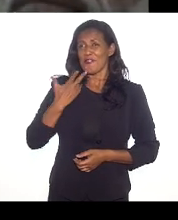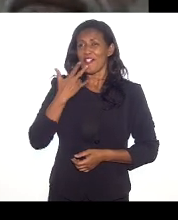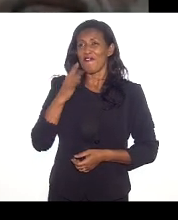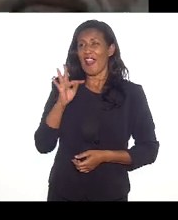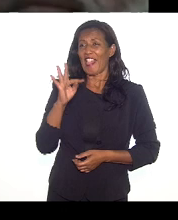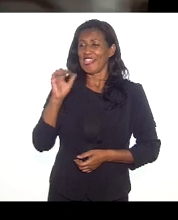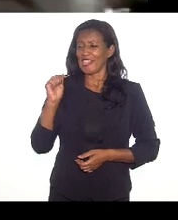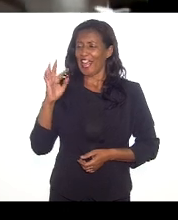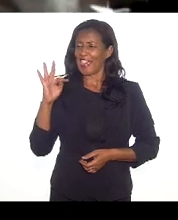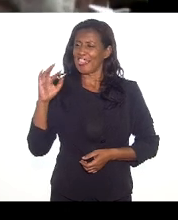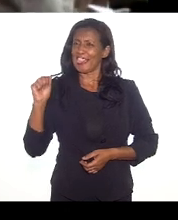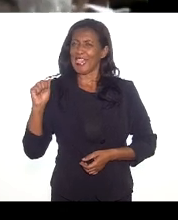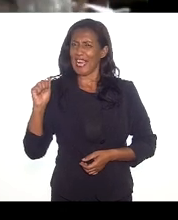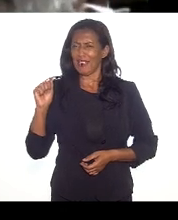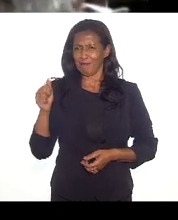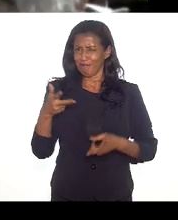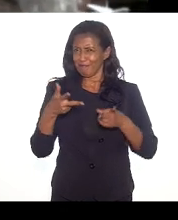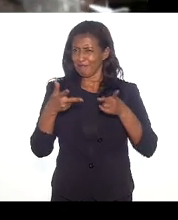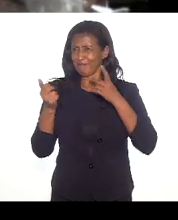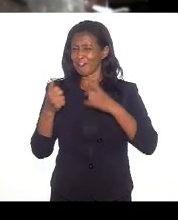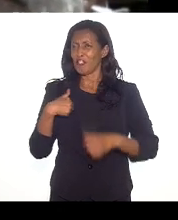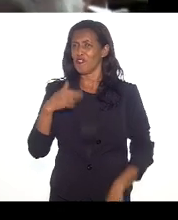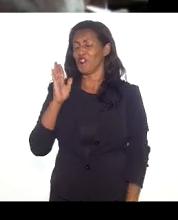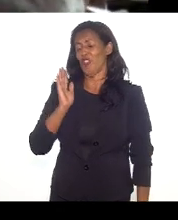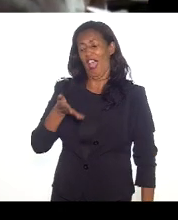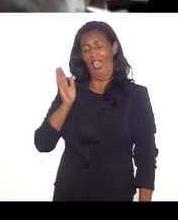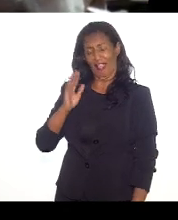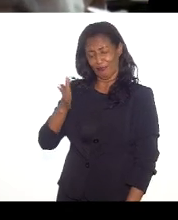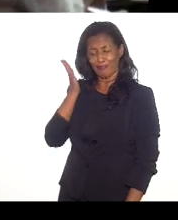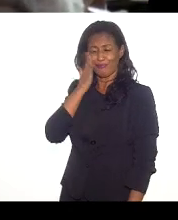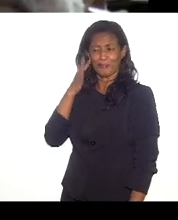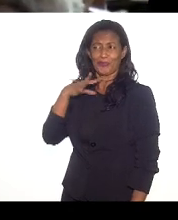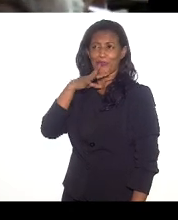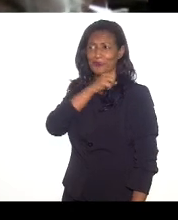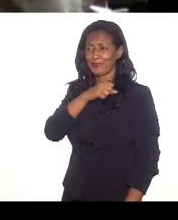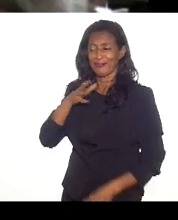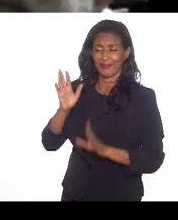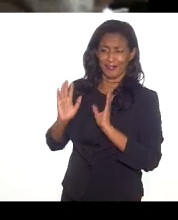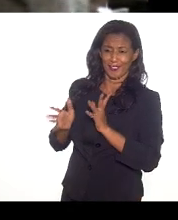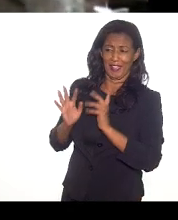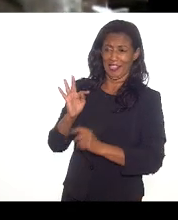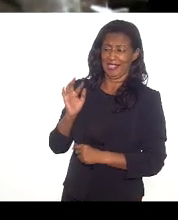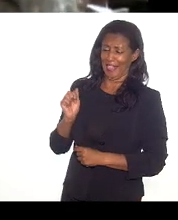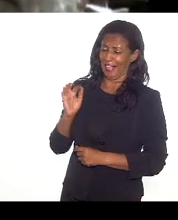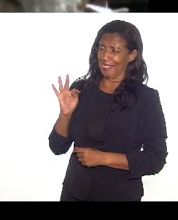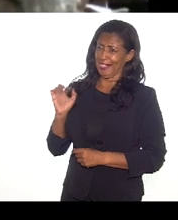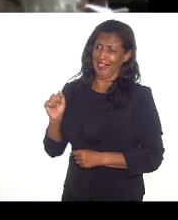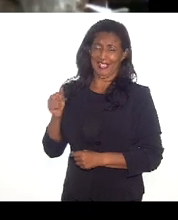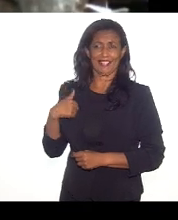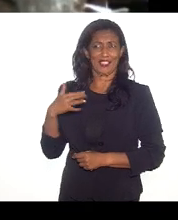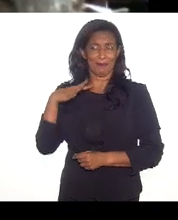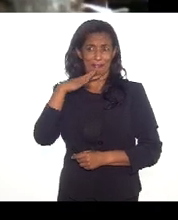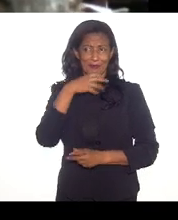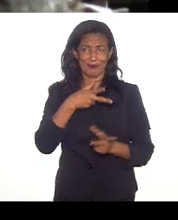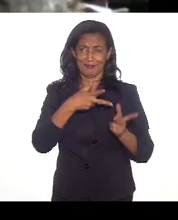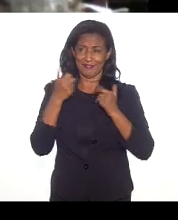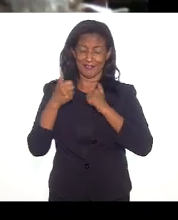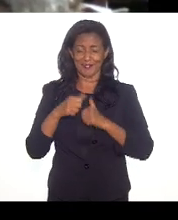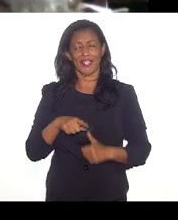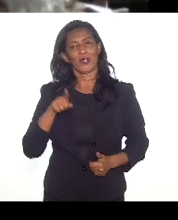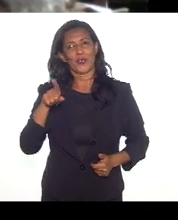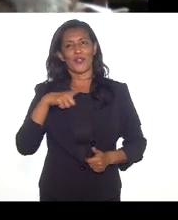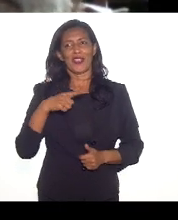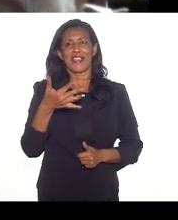percebi. Não se preocupe com isso. já percebi. Eu já percebi. Secretário Paulo Teixeira, por favor, o dispõe de dez